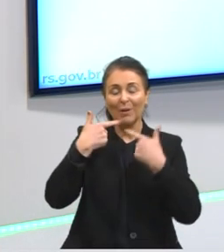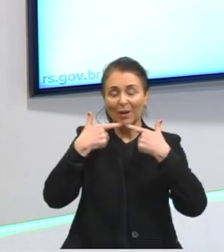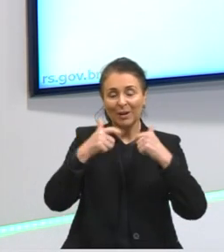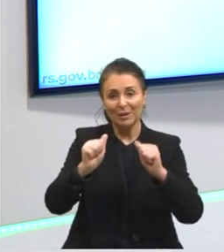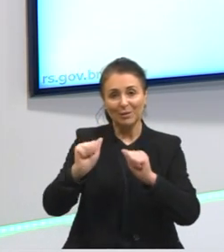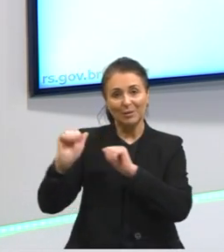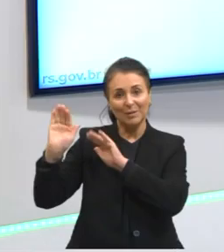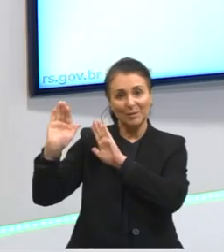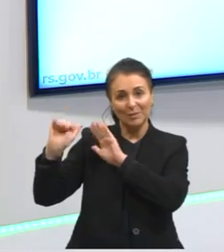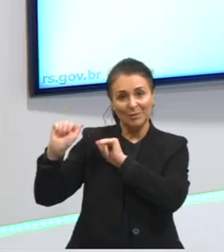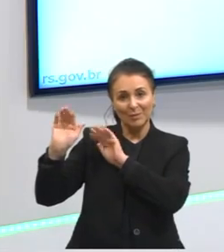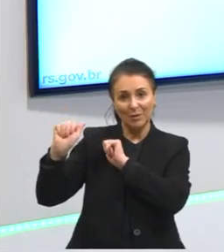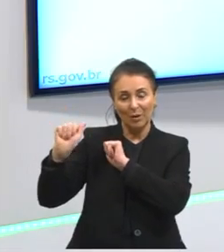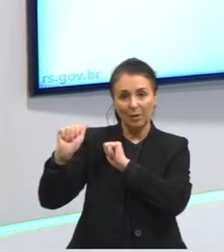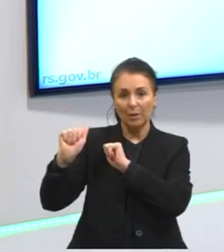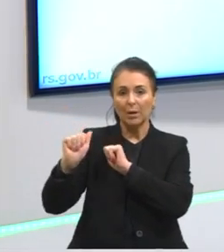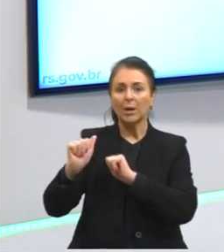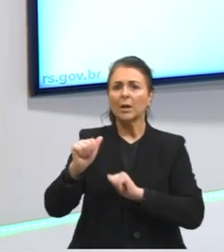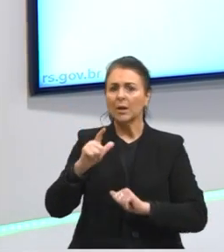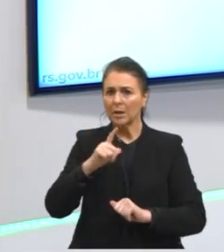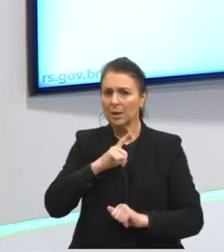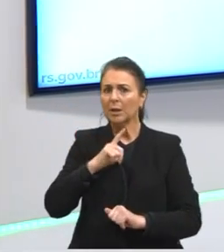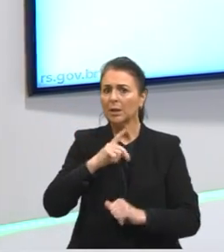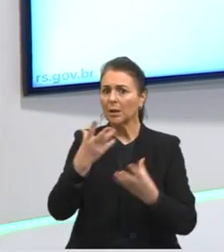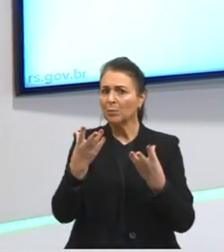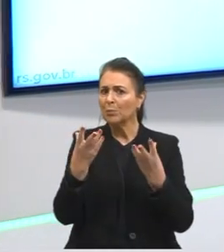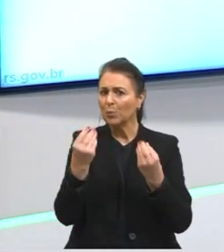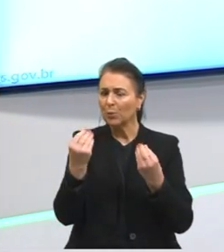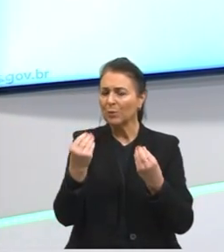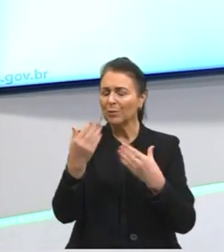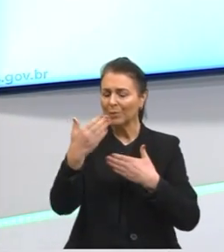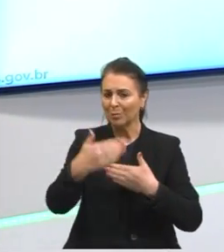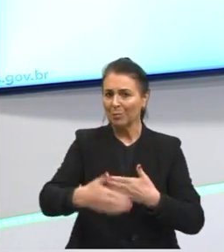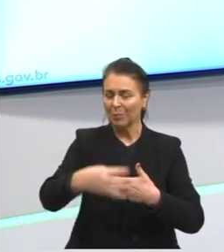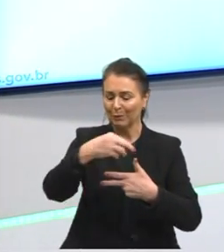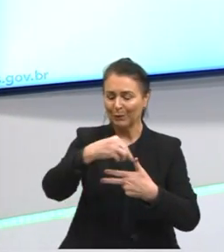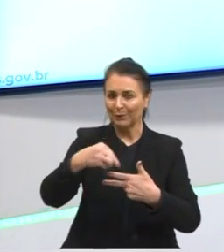são, sim, muito exploradas dentro das questões do Enem.